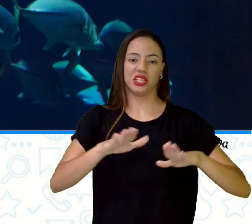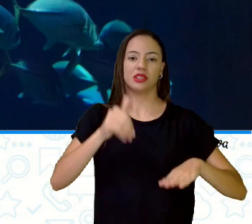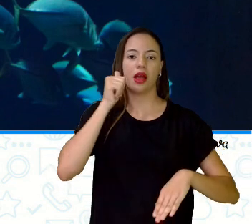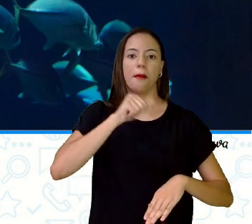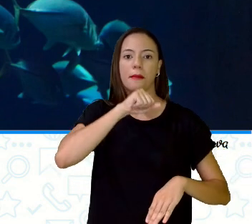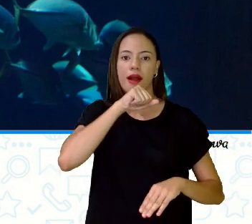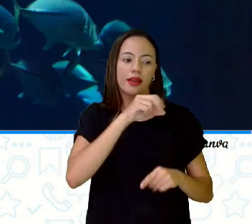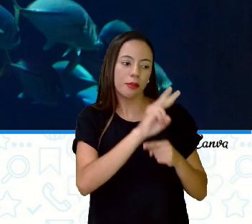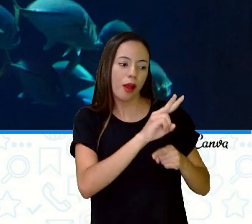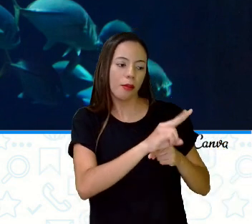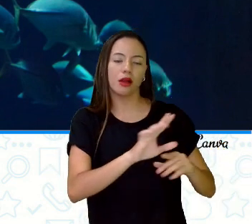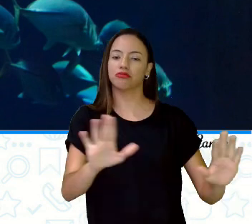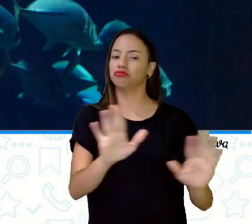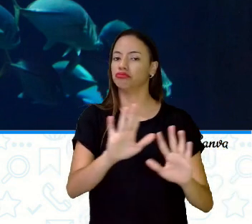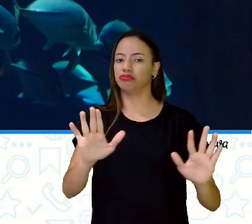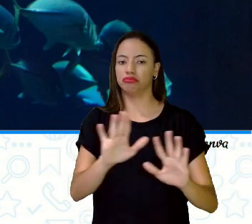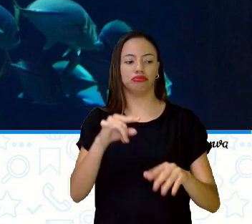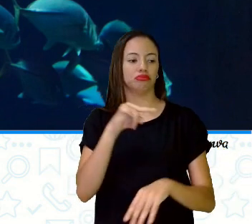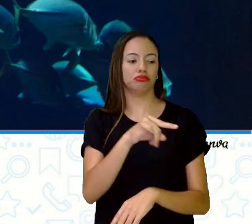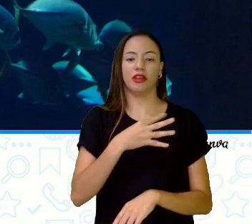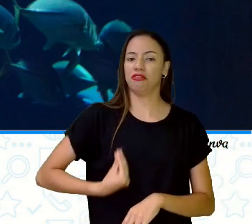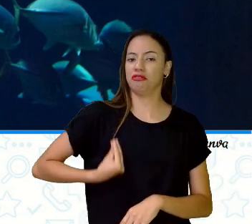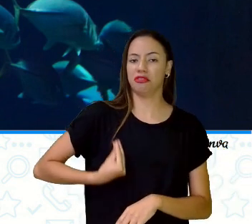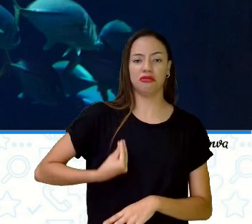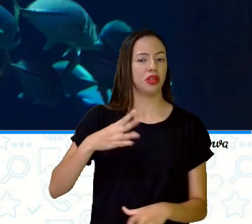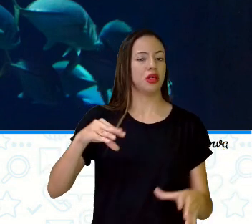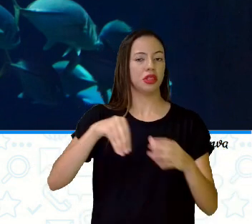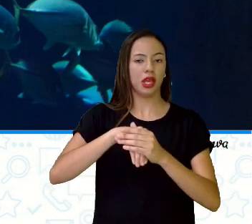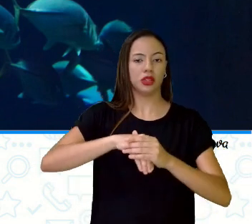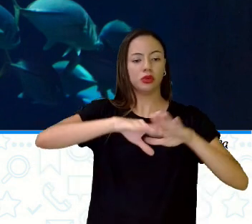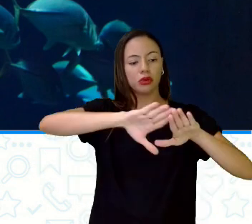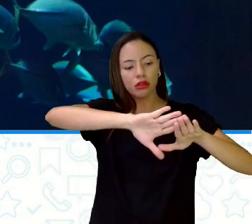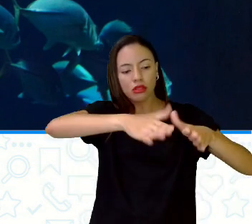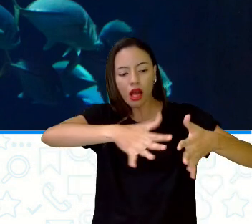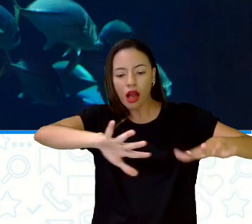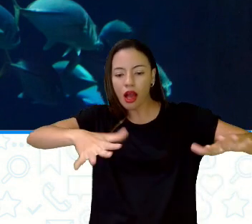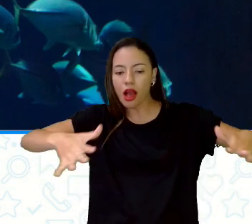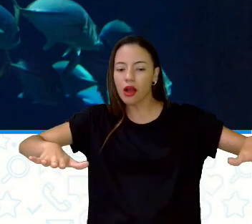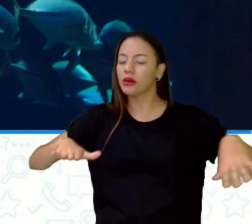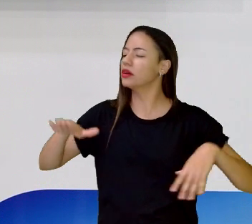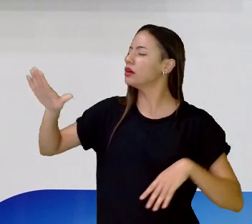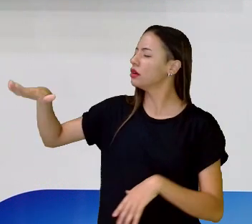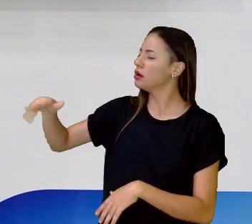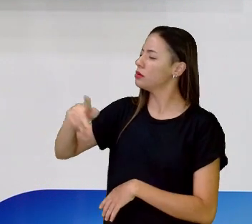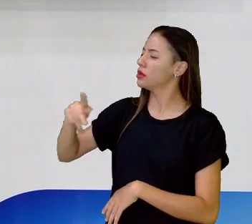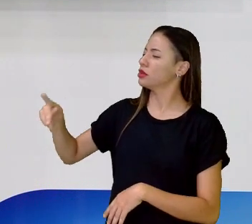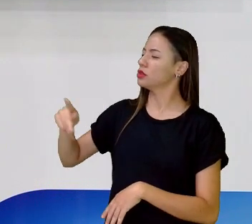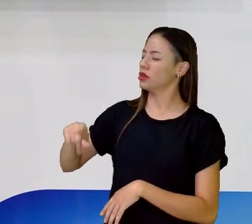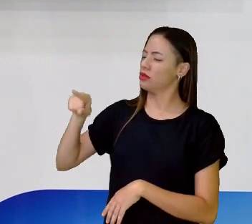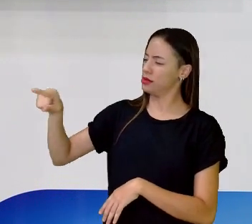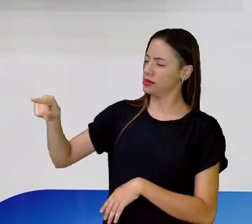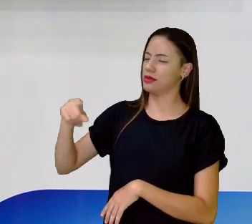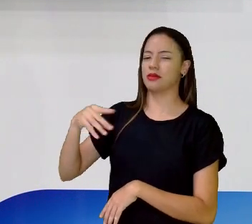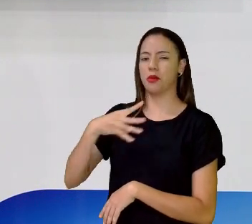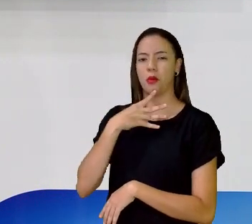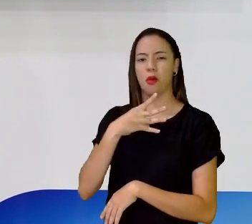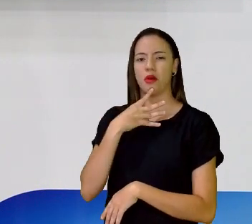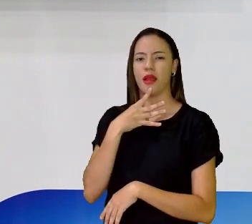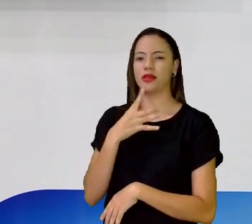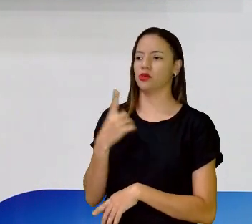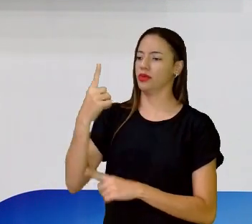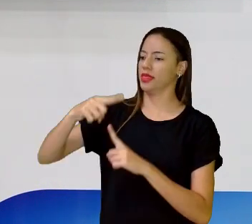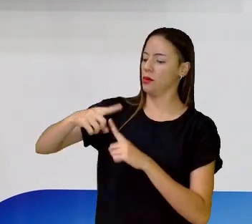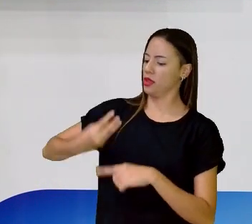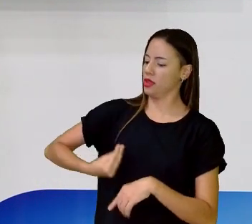Vivem exclusivamente na água. Professor Abigail, você conhece alguma espécie de